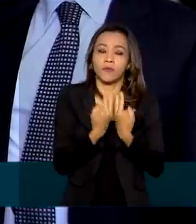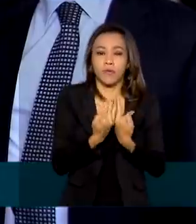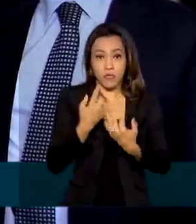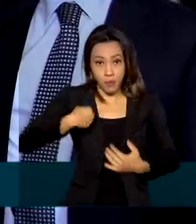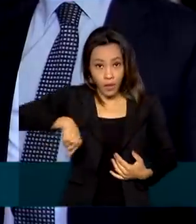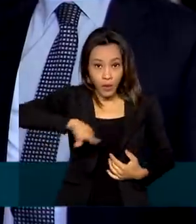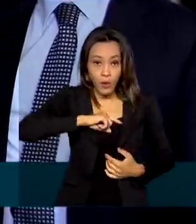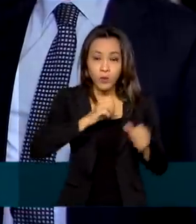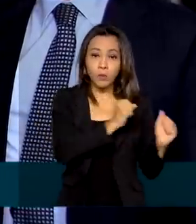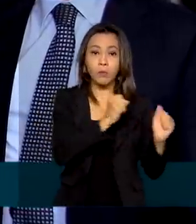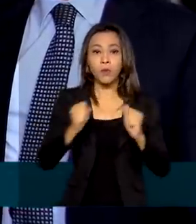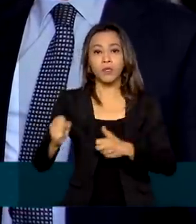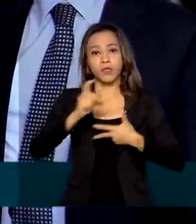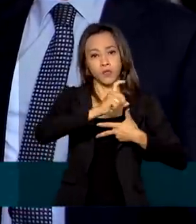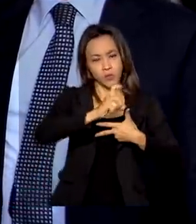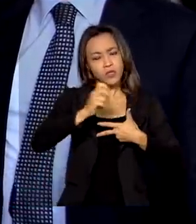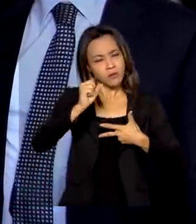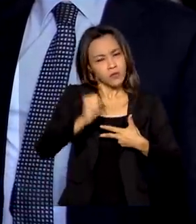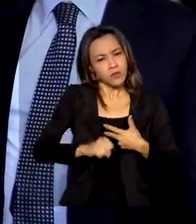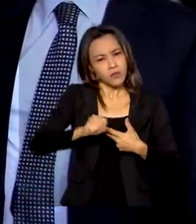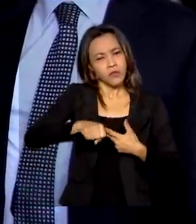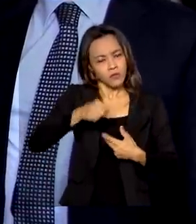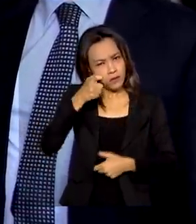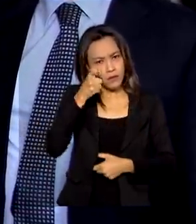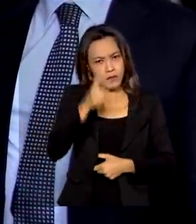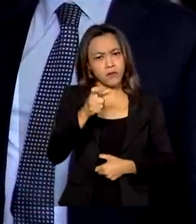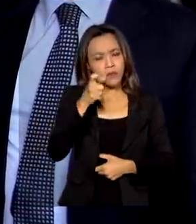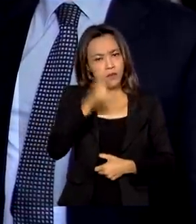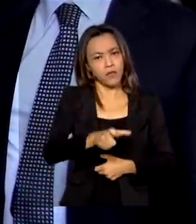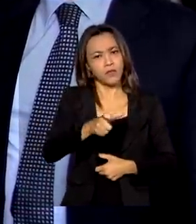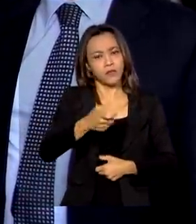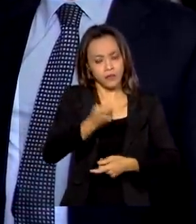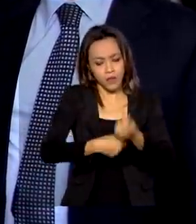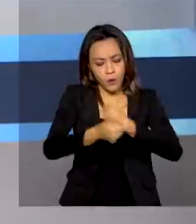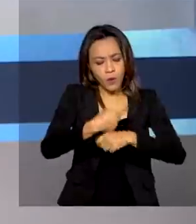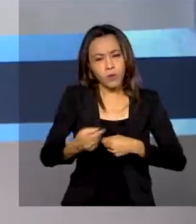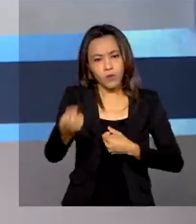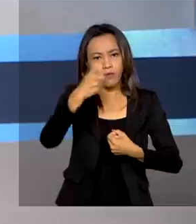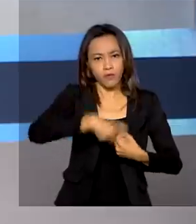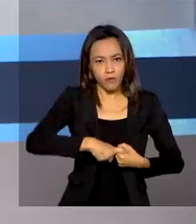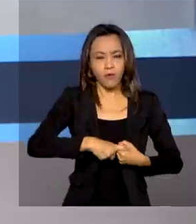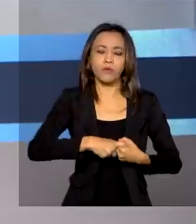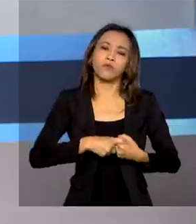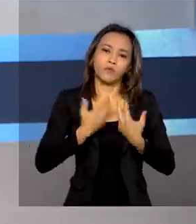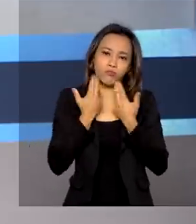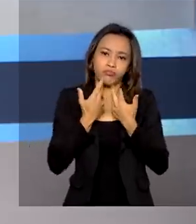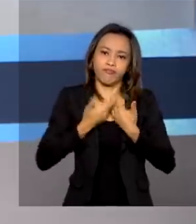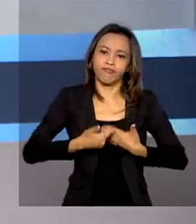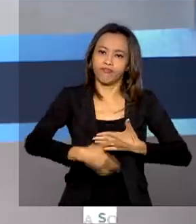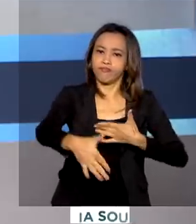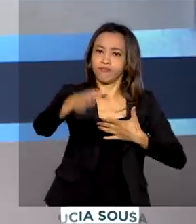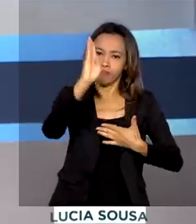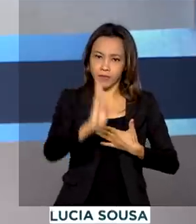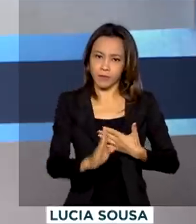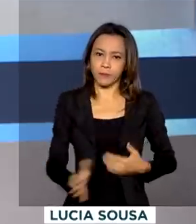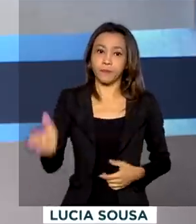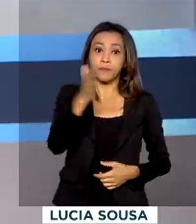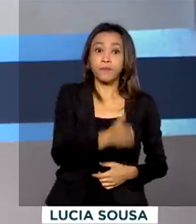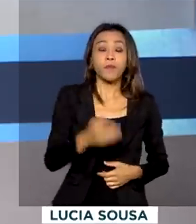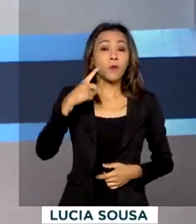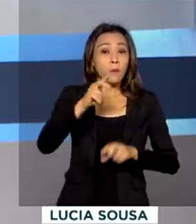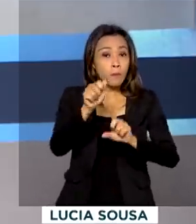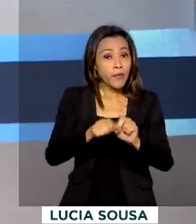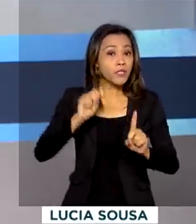Executivo, interessa sim que a economia funcione, o Brasil volte à normalidade. Abril teve mais um